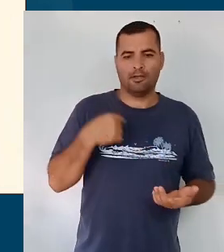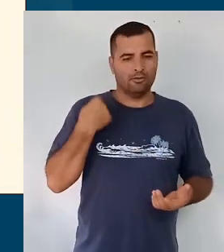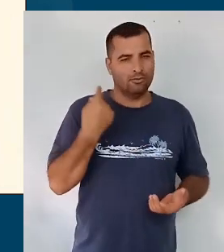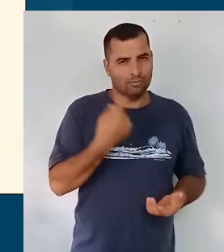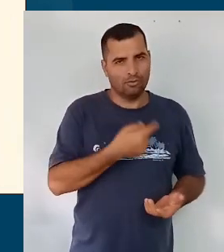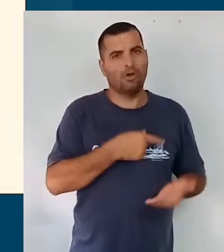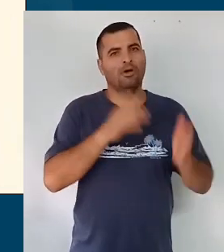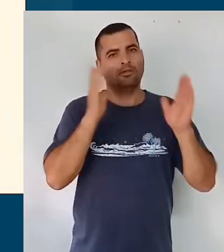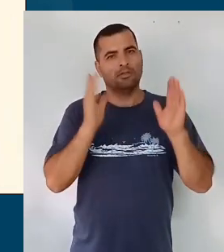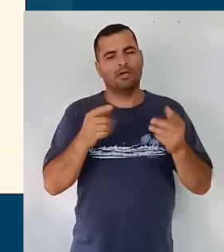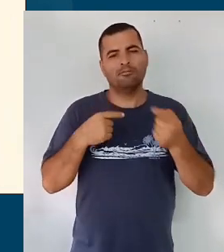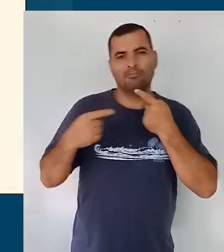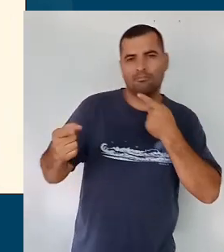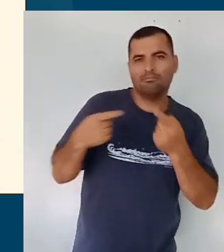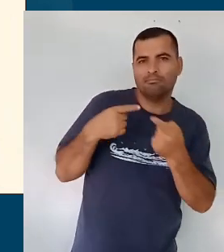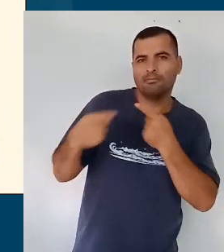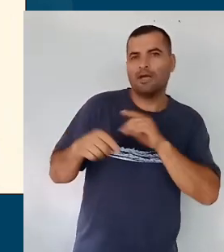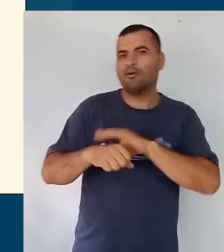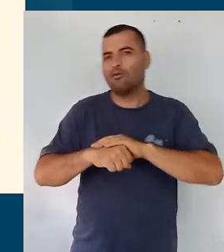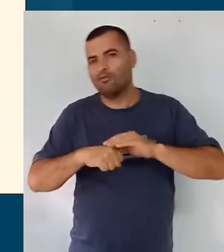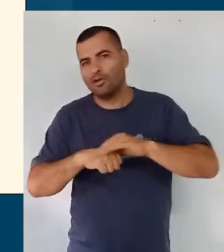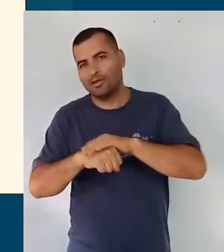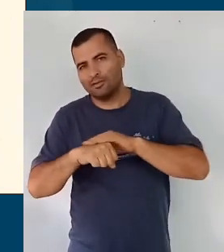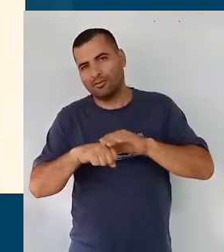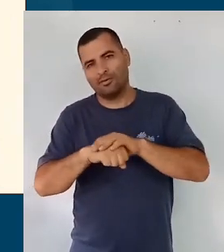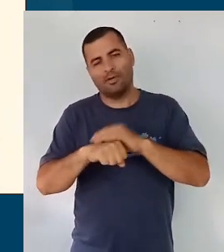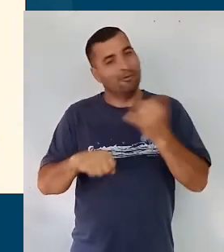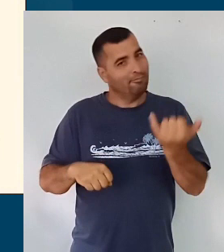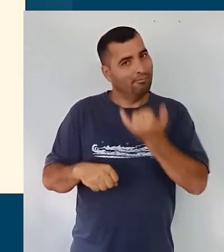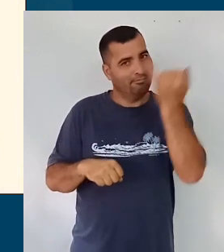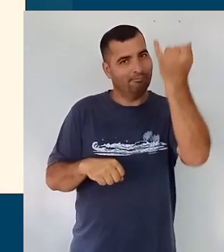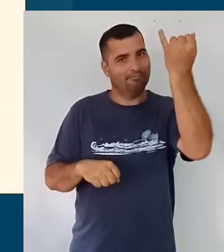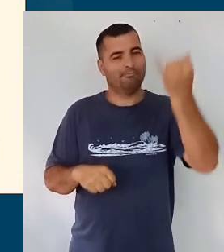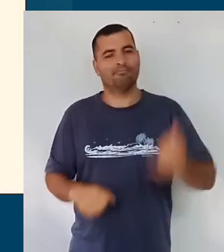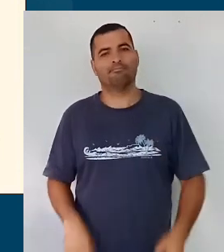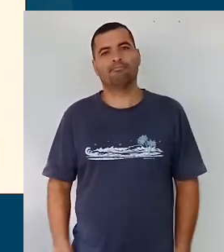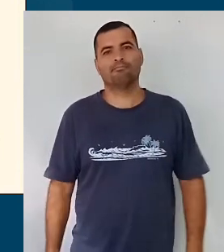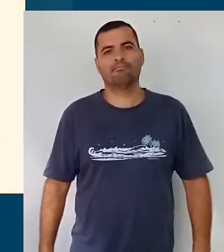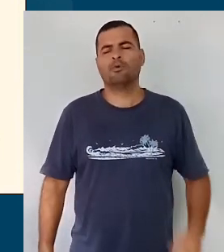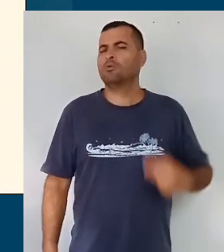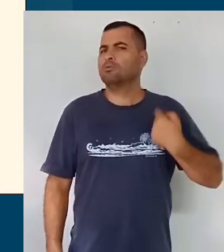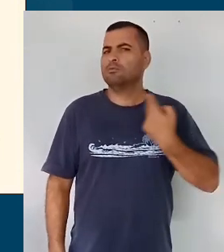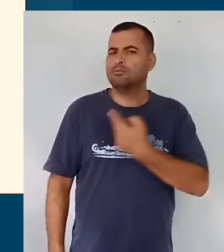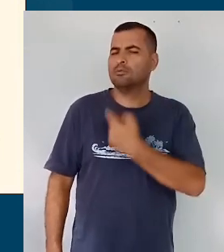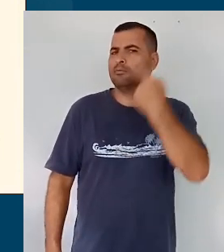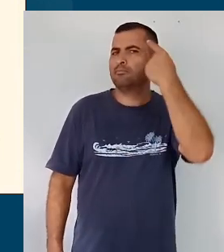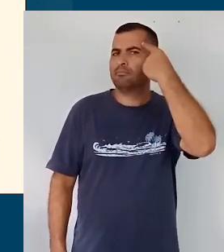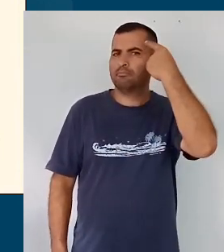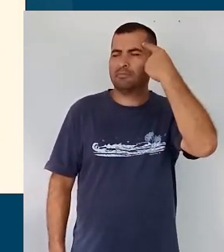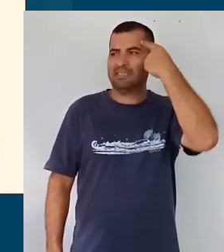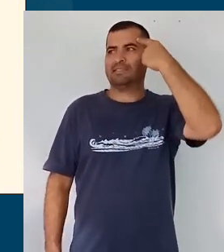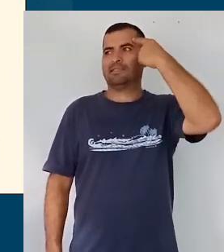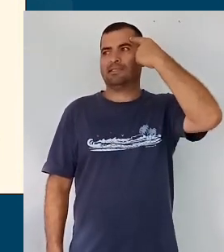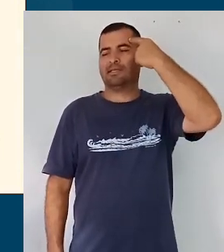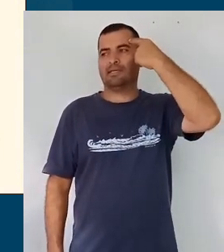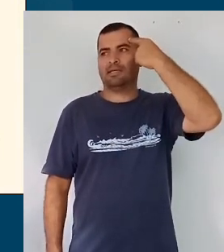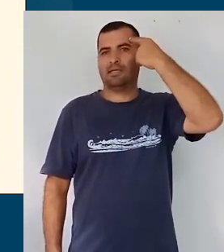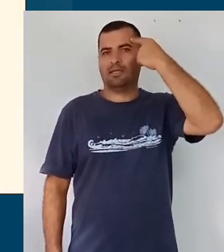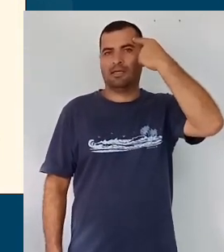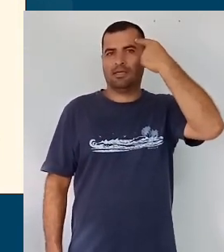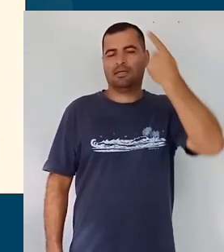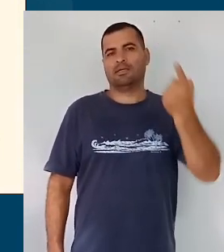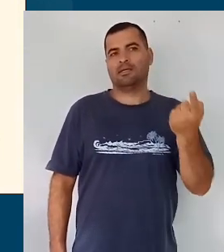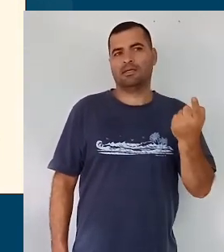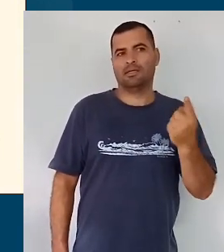discutimos muito, né, internamente, que a gente acha bem importante, principalmente quando a gente pensa em relação à passagem dos anos